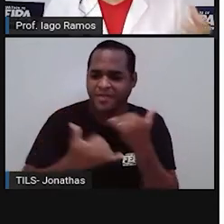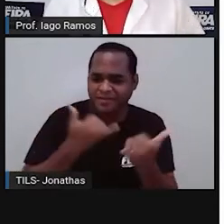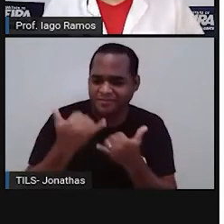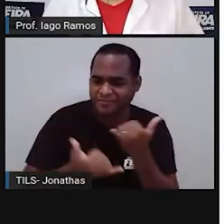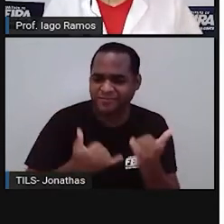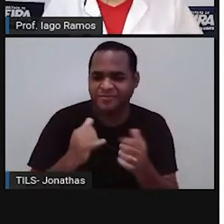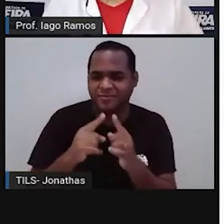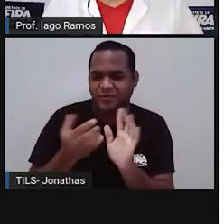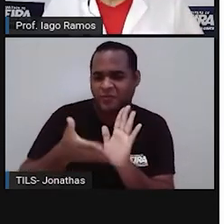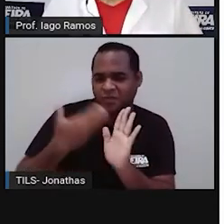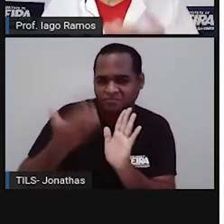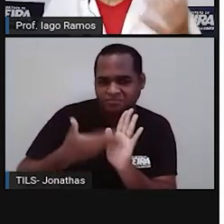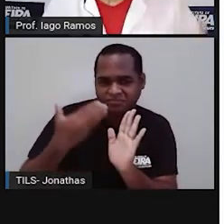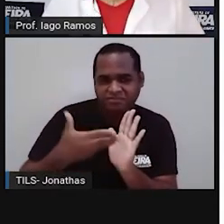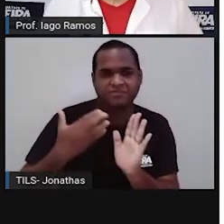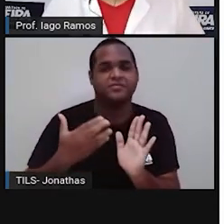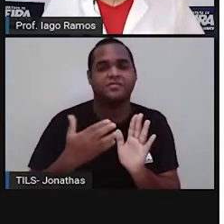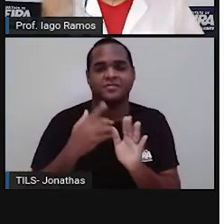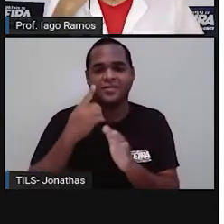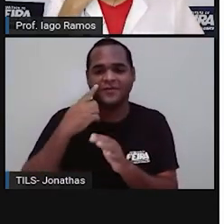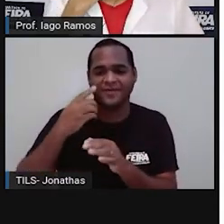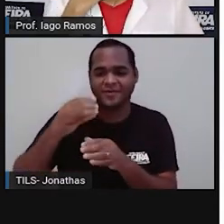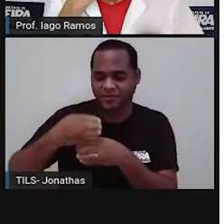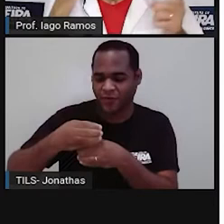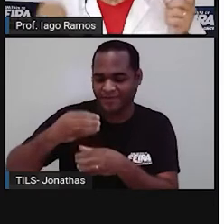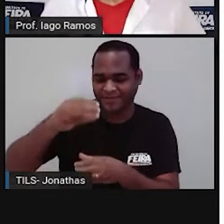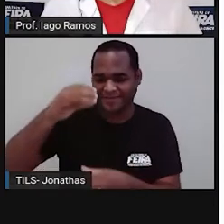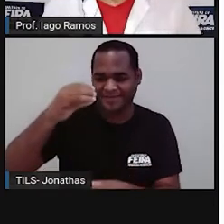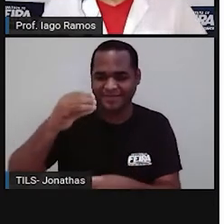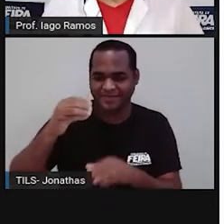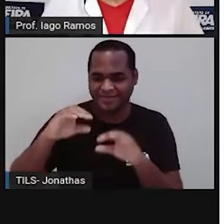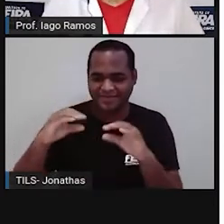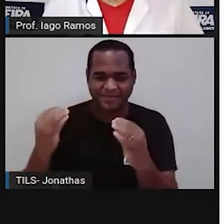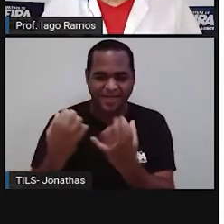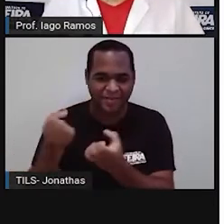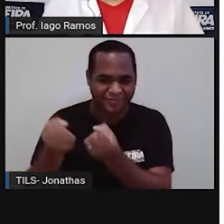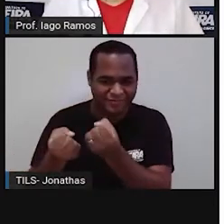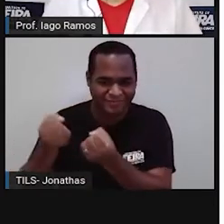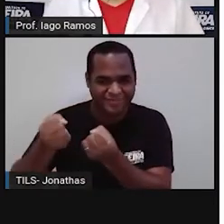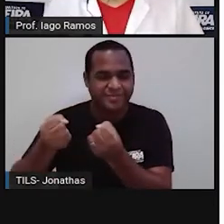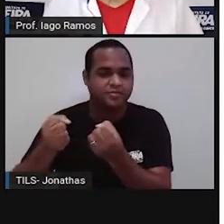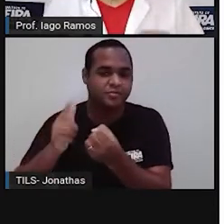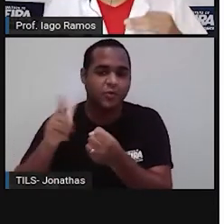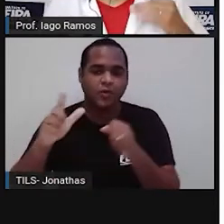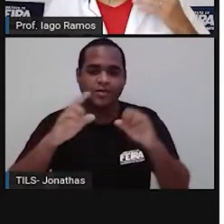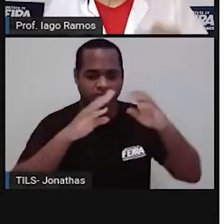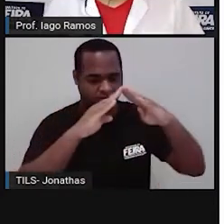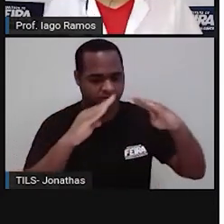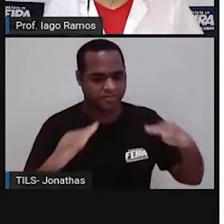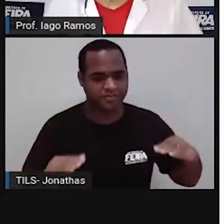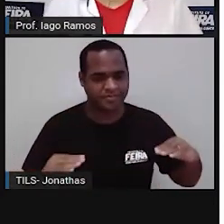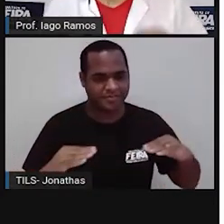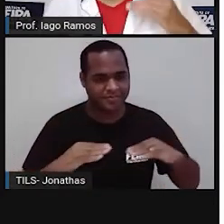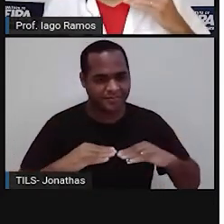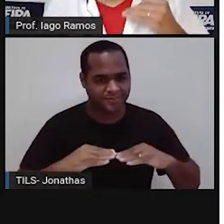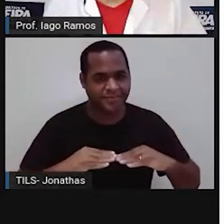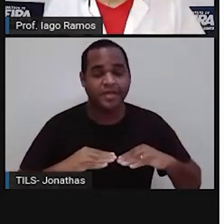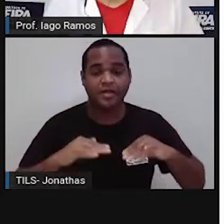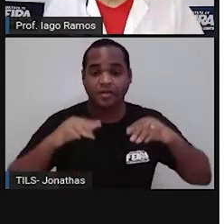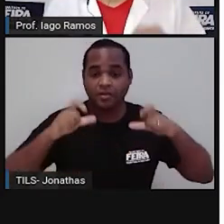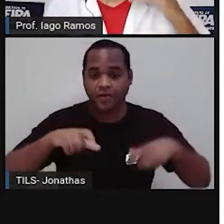os livros, né? Esse cone de trânsito, aquelas pirâmides ali que lembram as famosíssimas